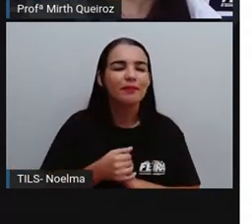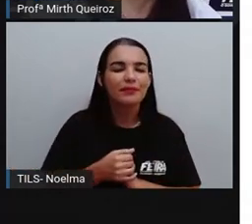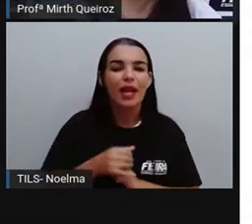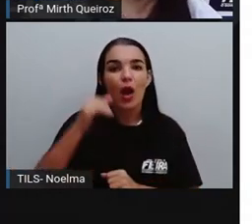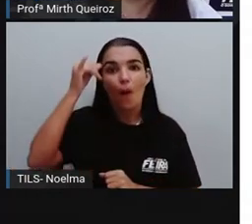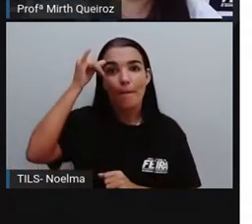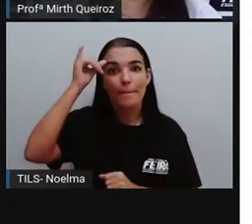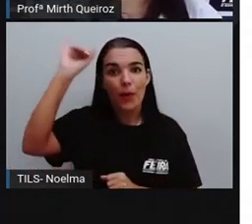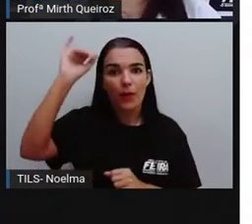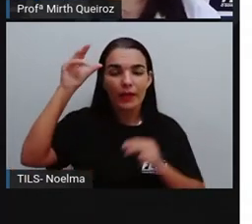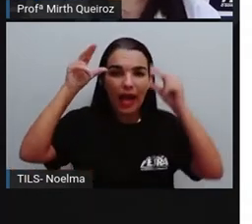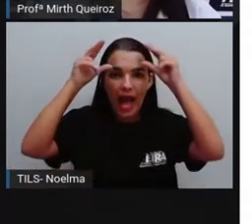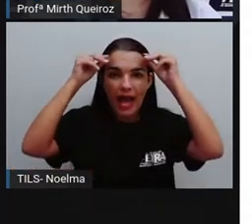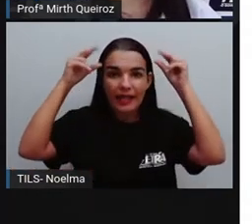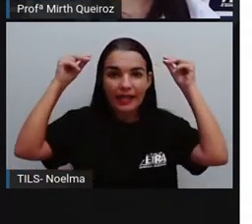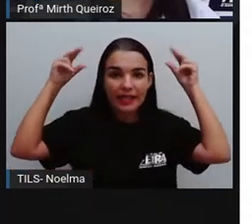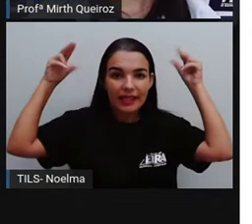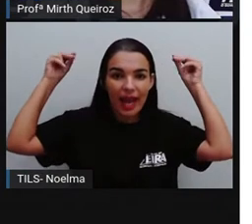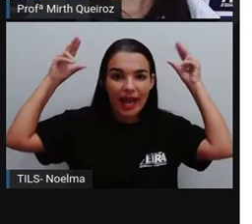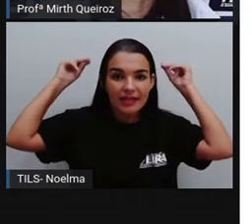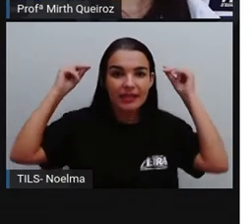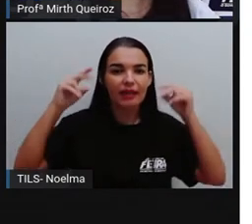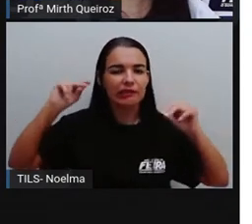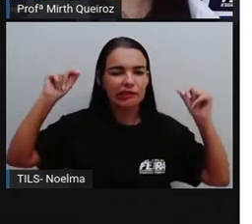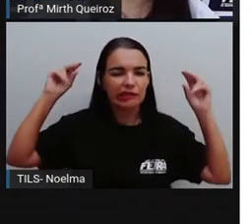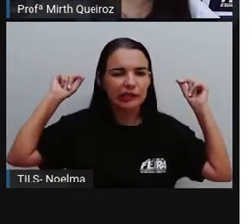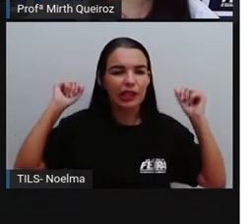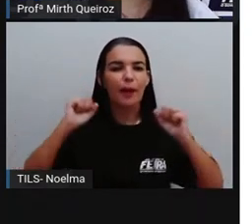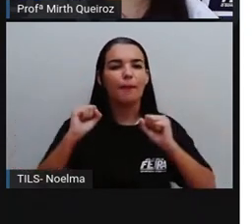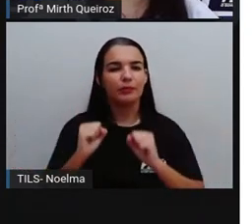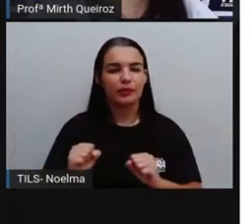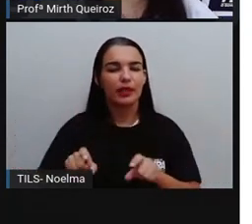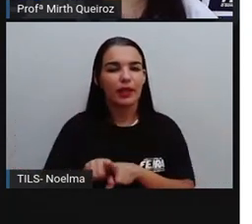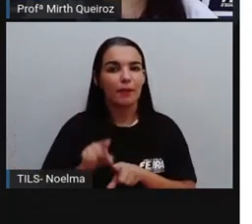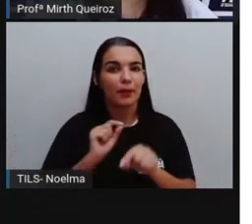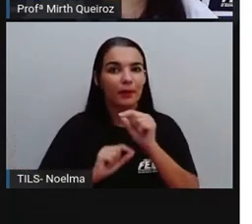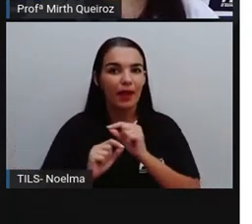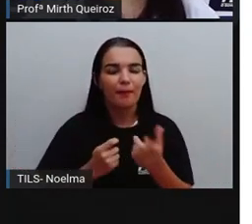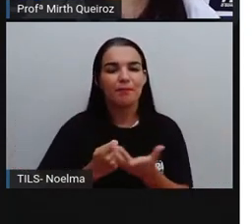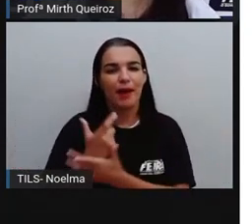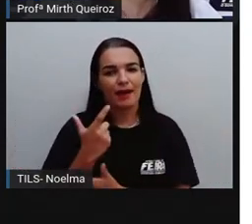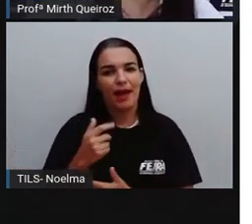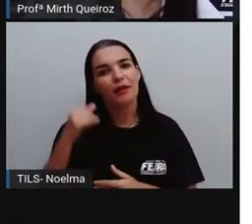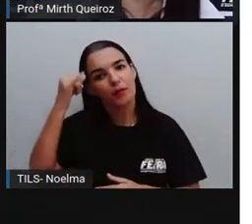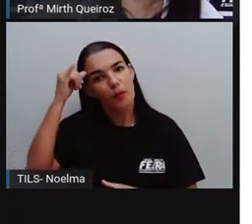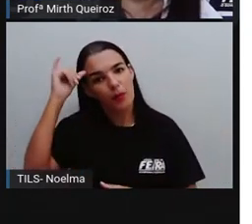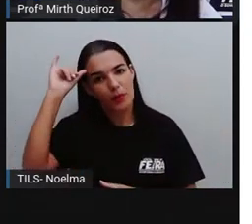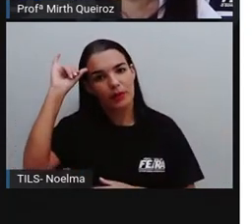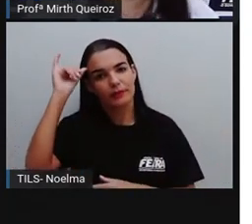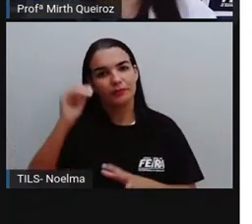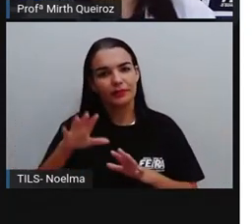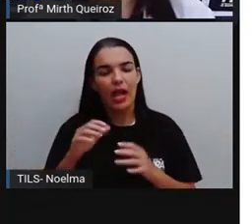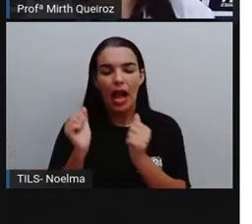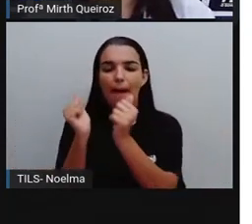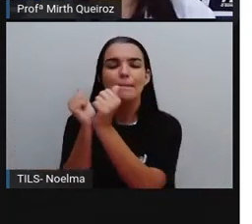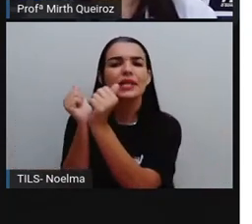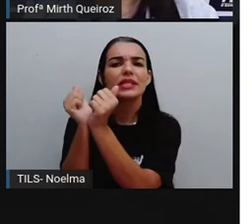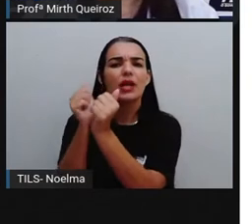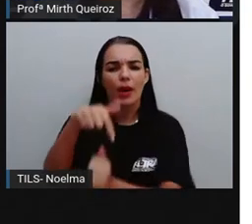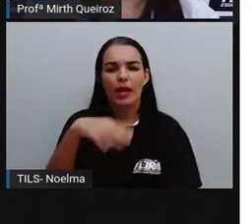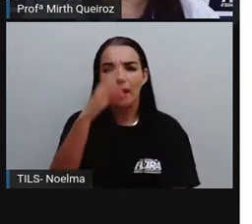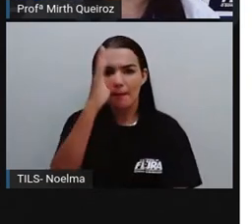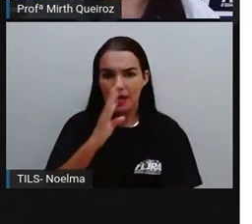um dinheirão. Nas prisões brasileiras, como não existe dinheiro lá dentro, né?